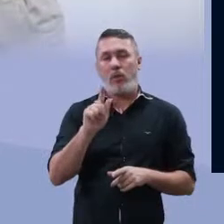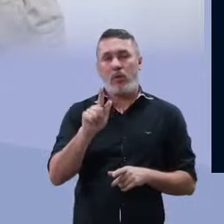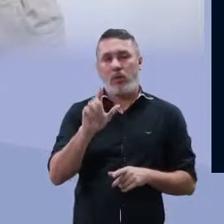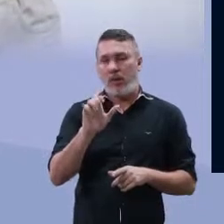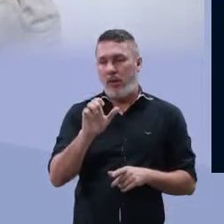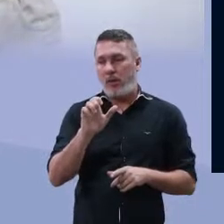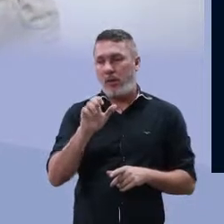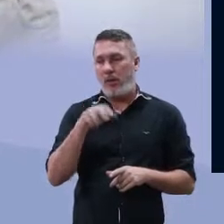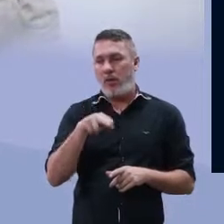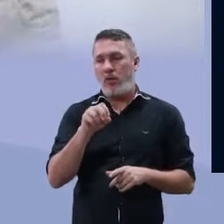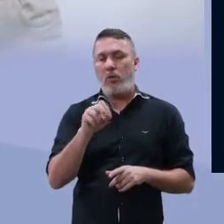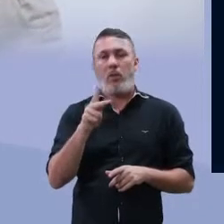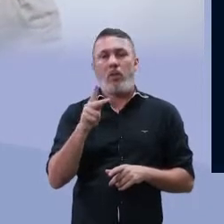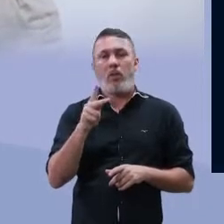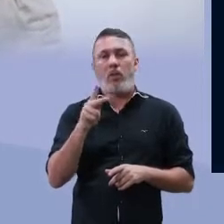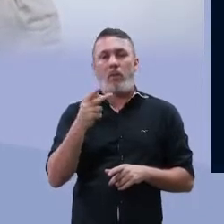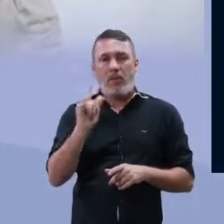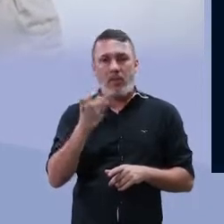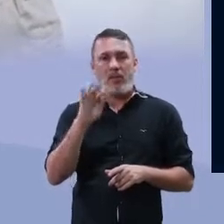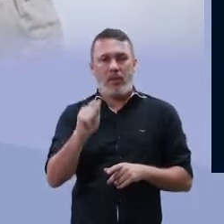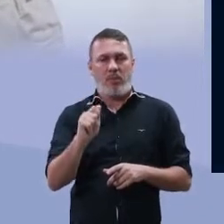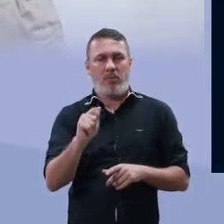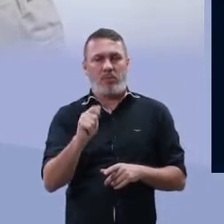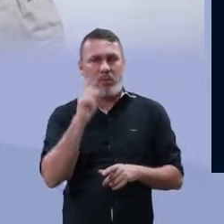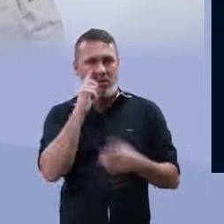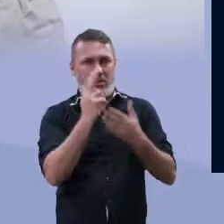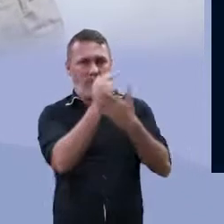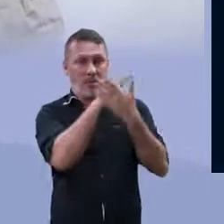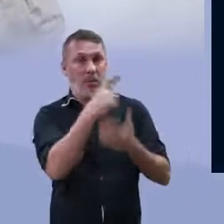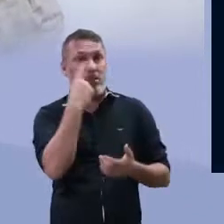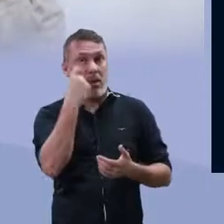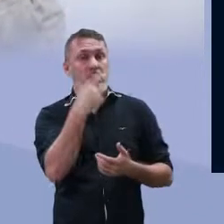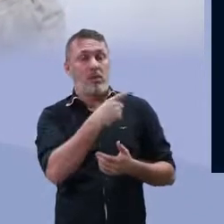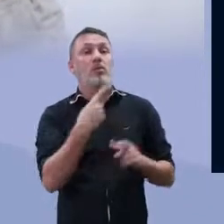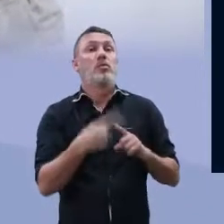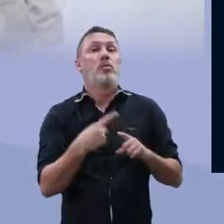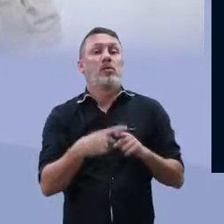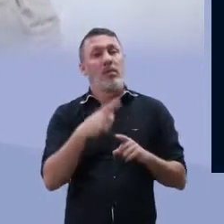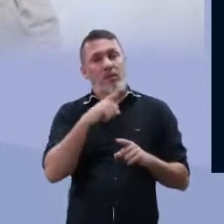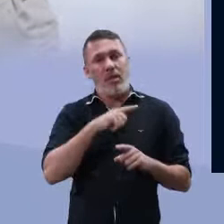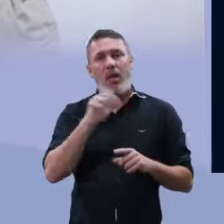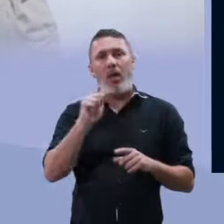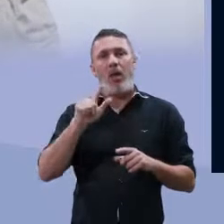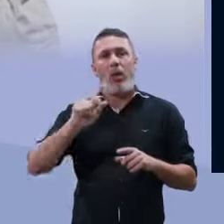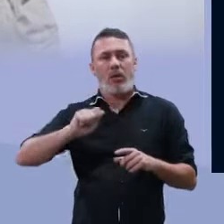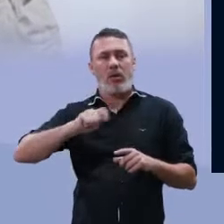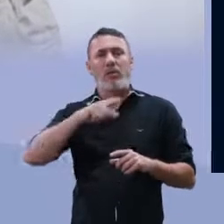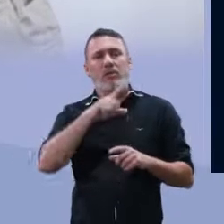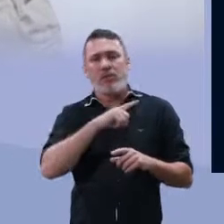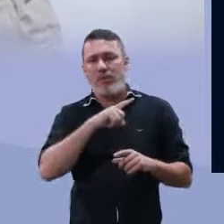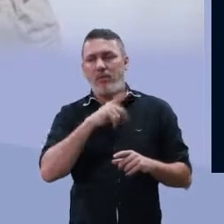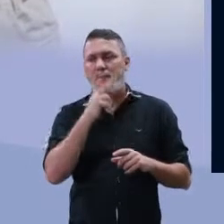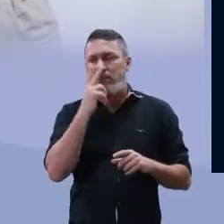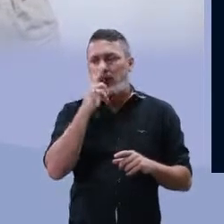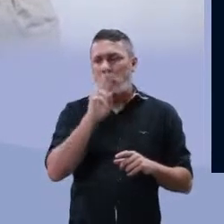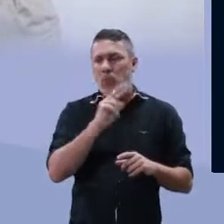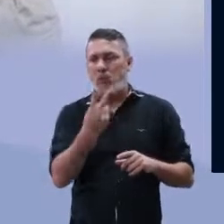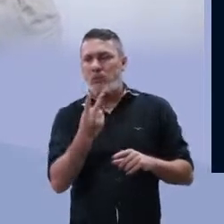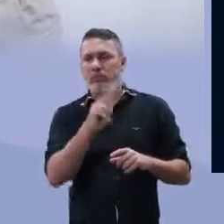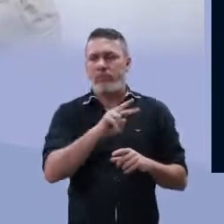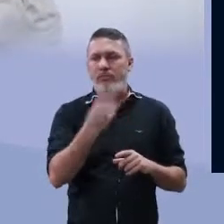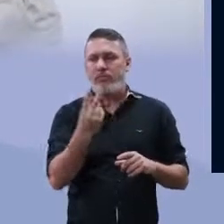celular. E o glenófitas, essas, o que elas têm de interessante? Que essas algas, elas vão apresentar